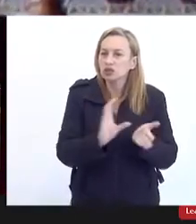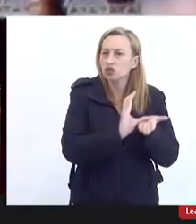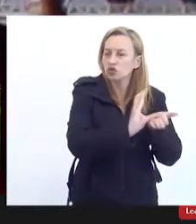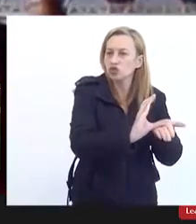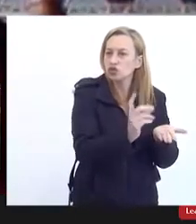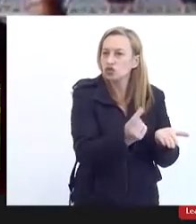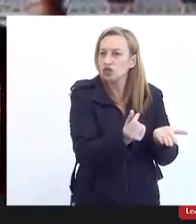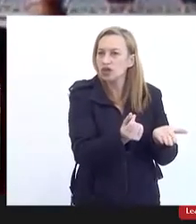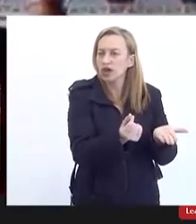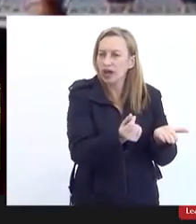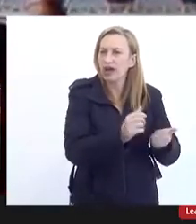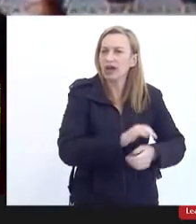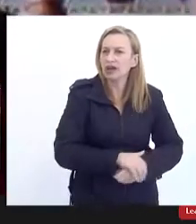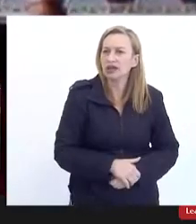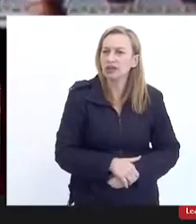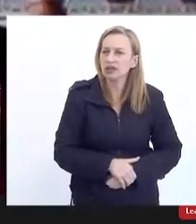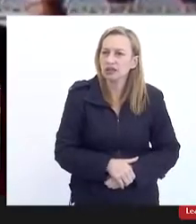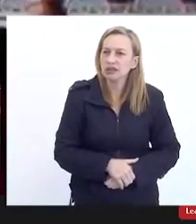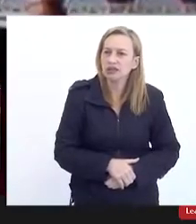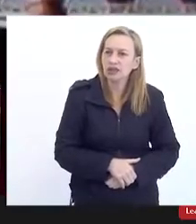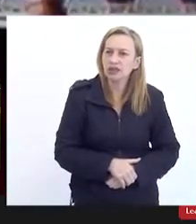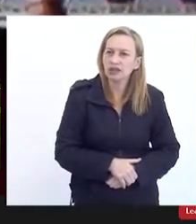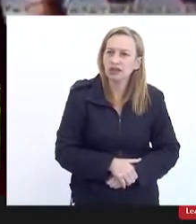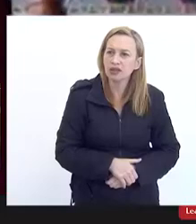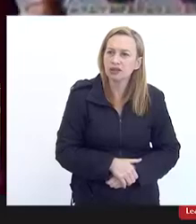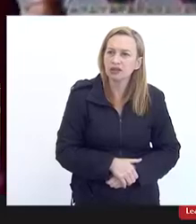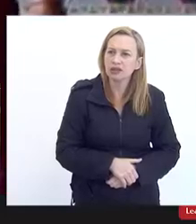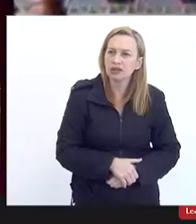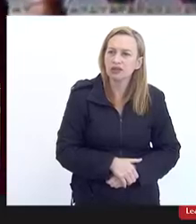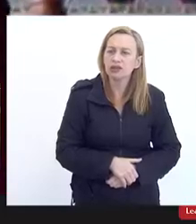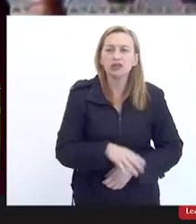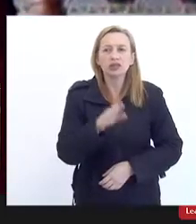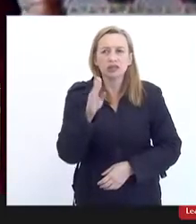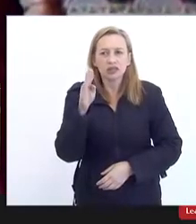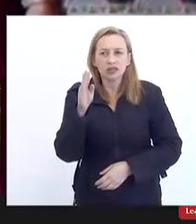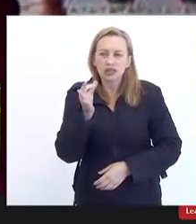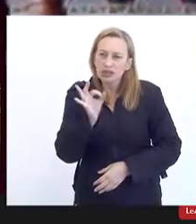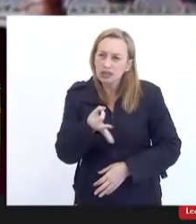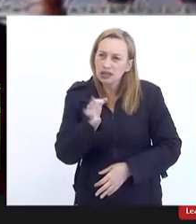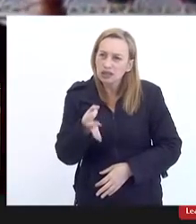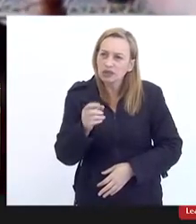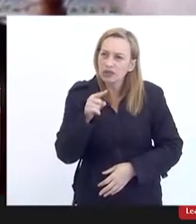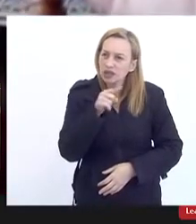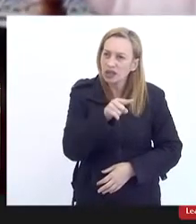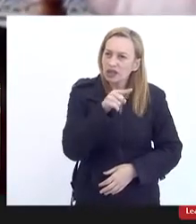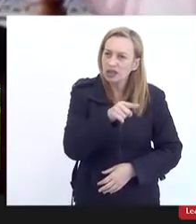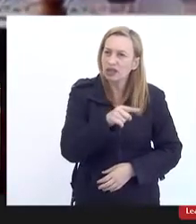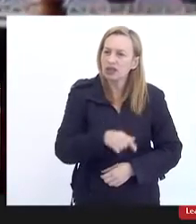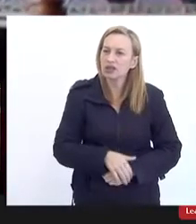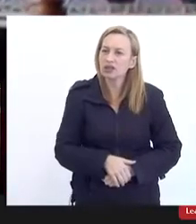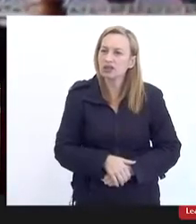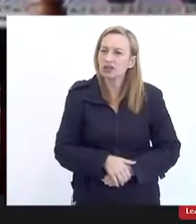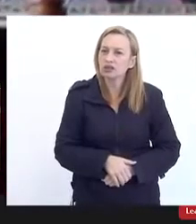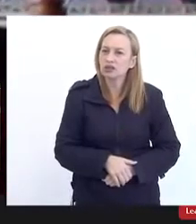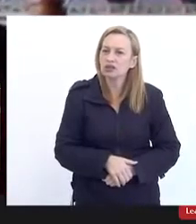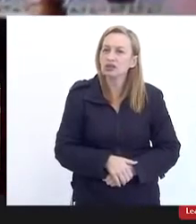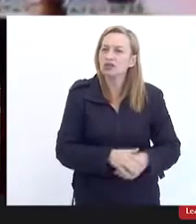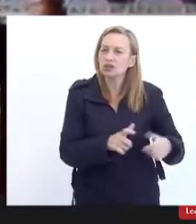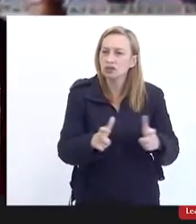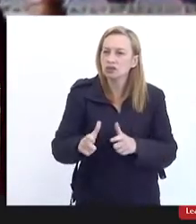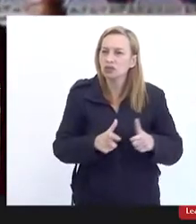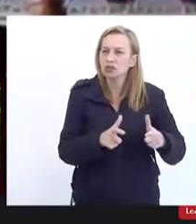para o saneamento para especificamente ali nas regiões